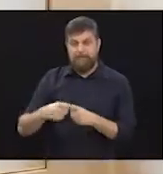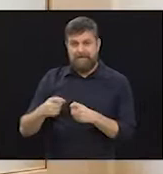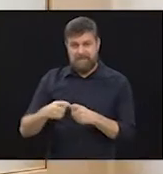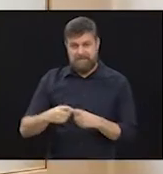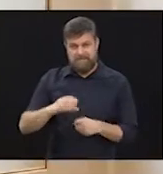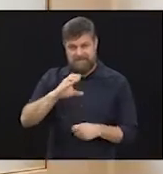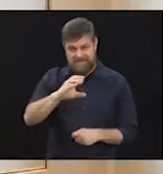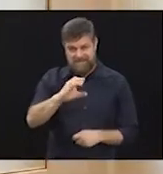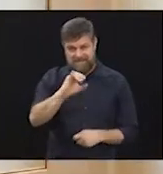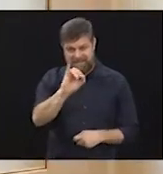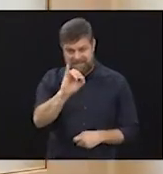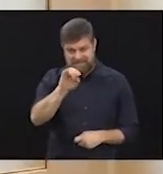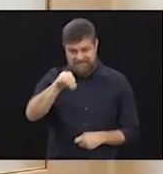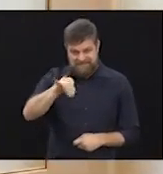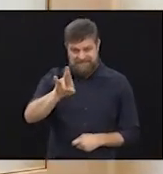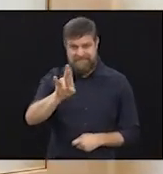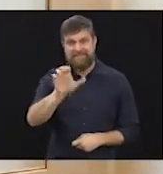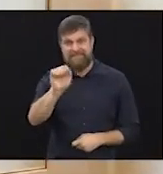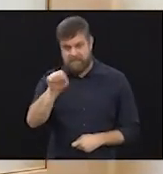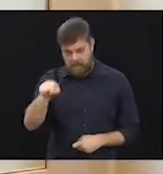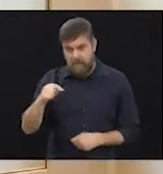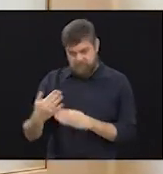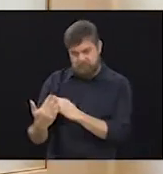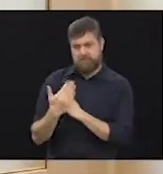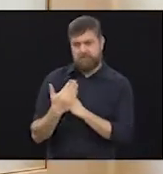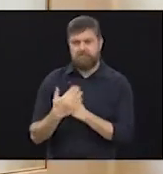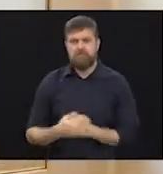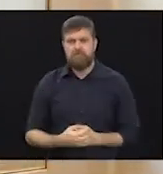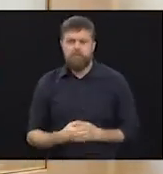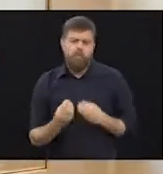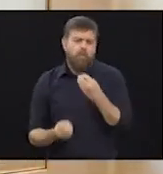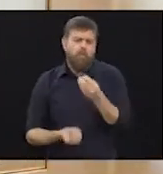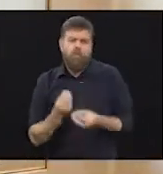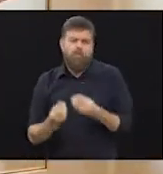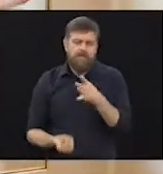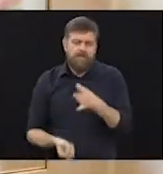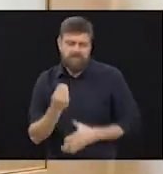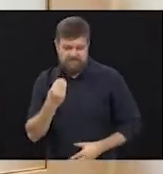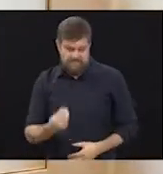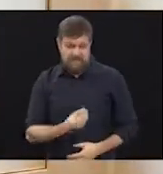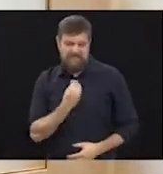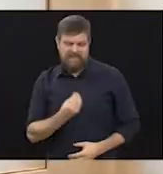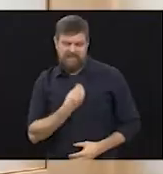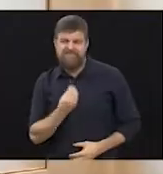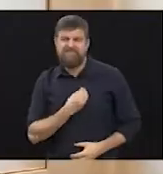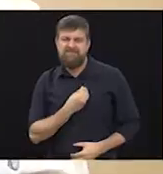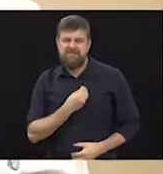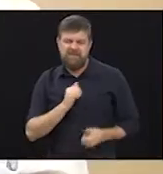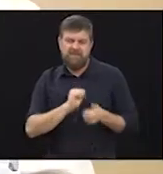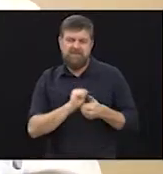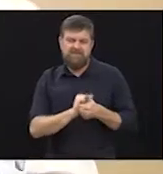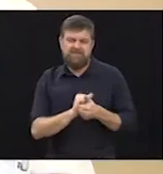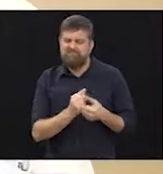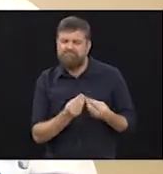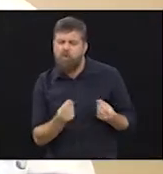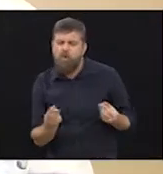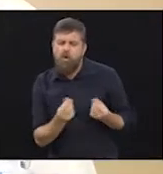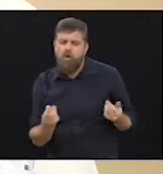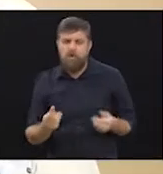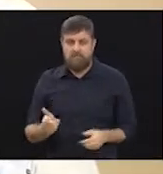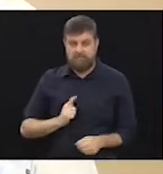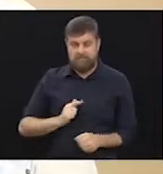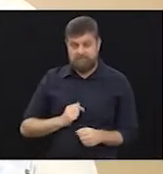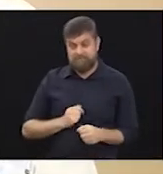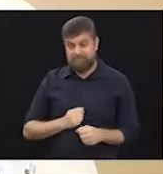limitações que a artrite pode trazer para a pessoa? São diferentes? Para cada pessoa é diferente? Depende da